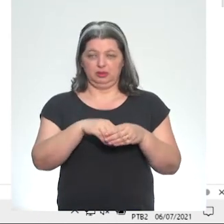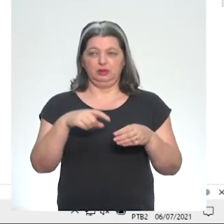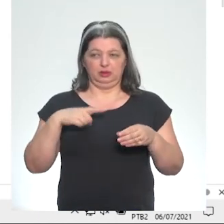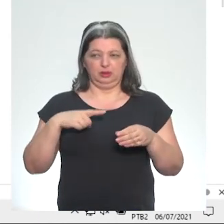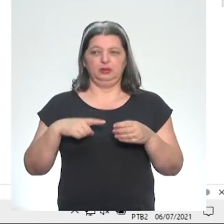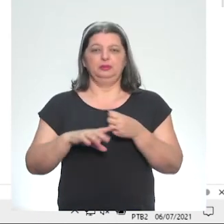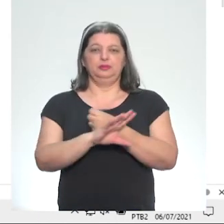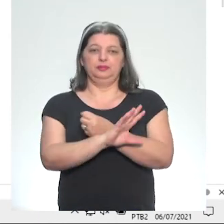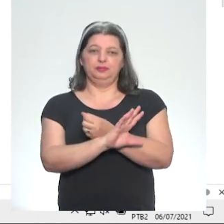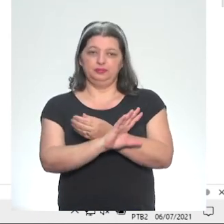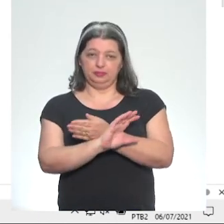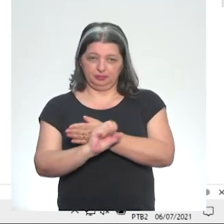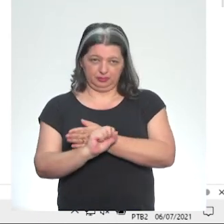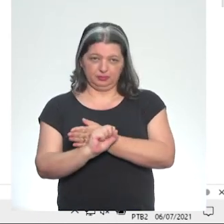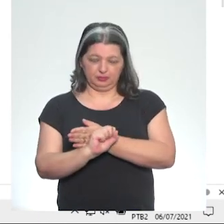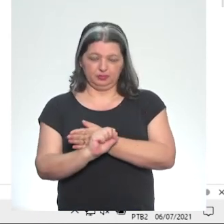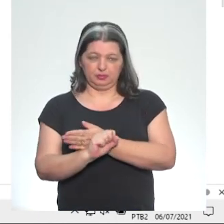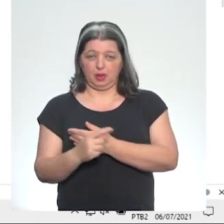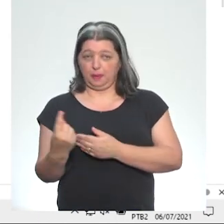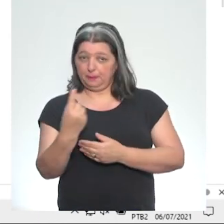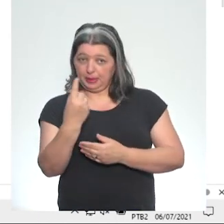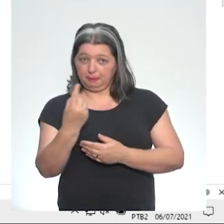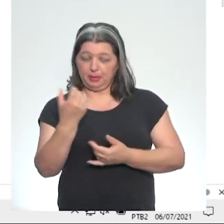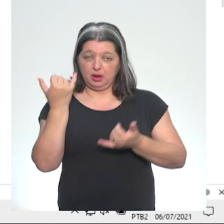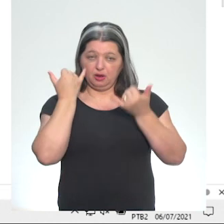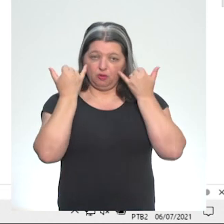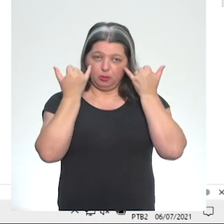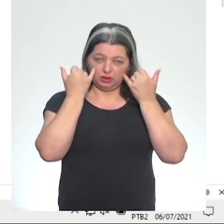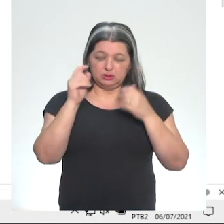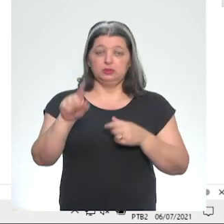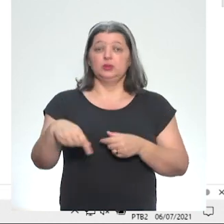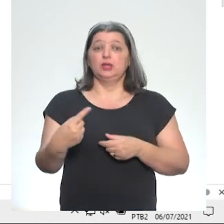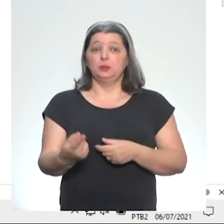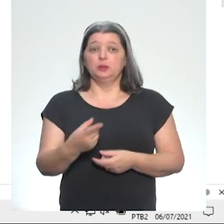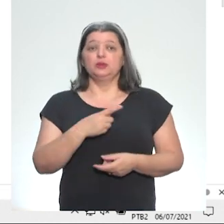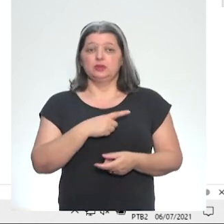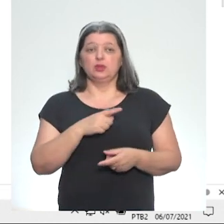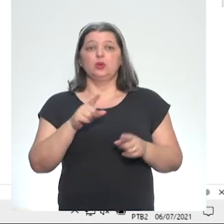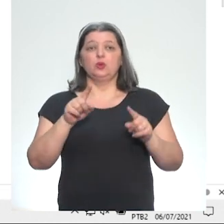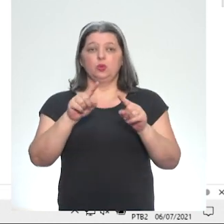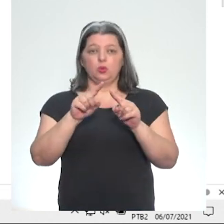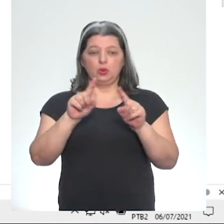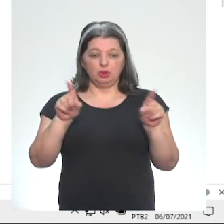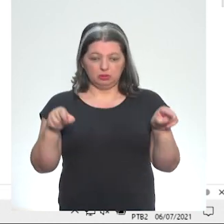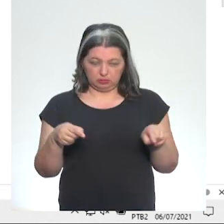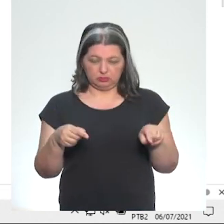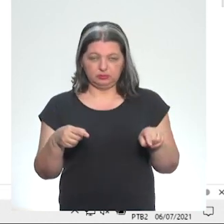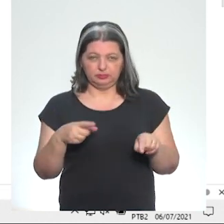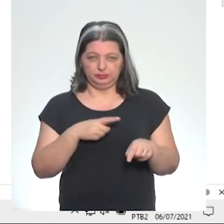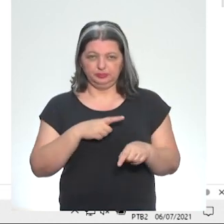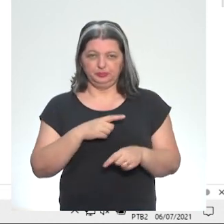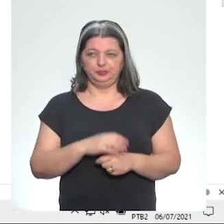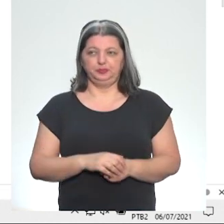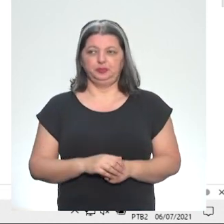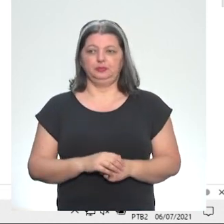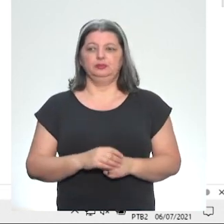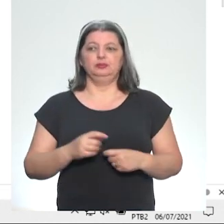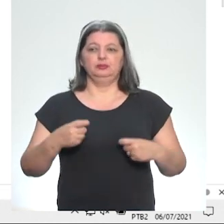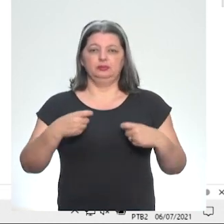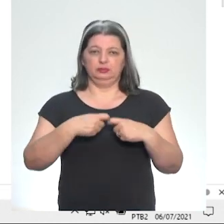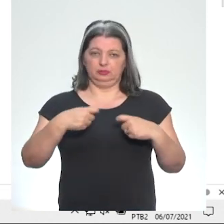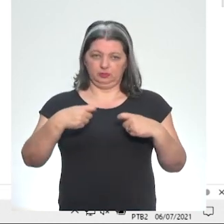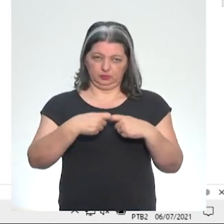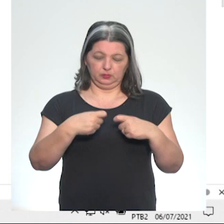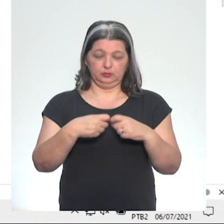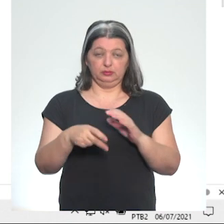Então, significa que é a primeira informação. E logo depois do input tem outro parênteses, porque Python gosta muito de parênteses. Que você